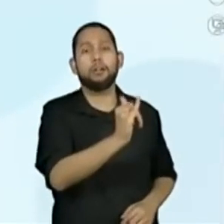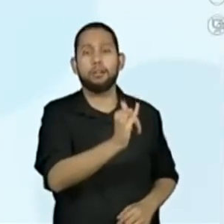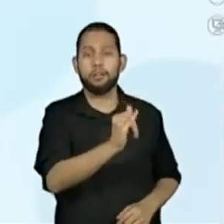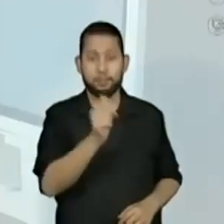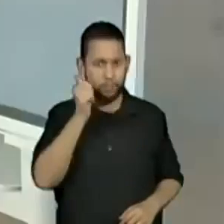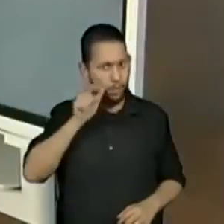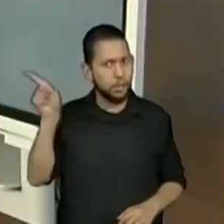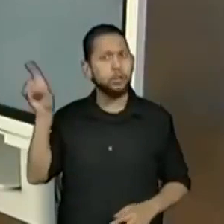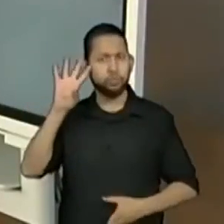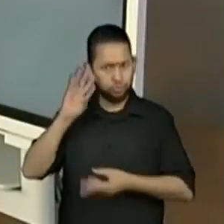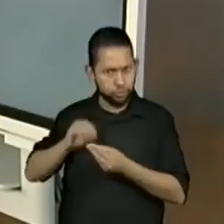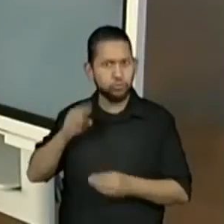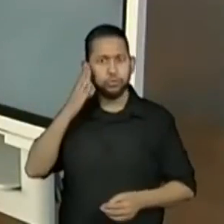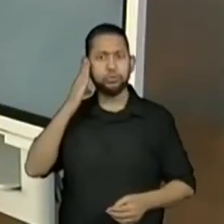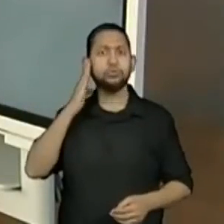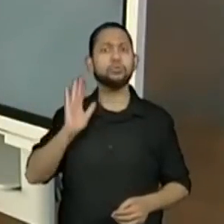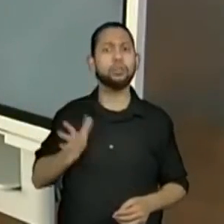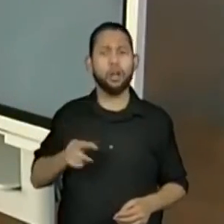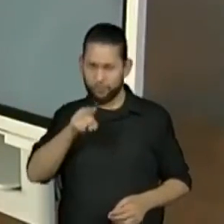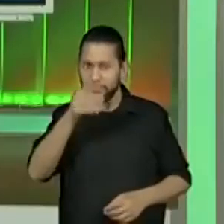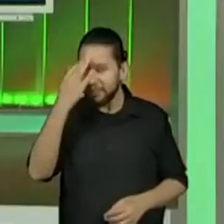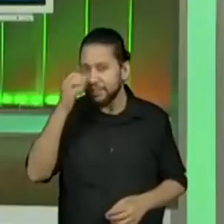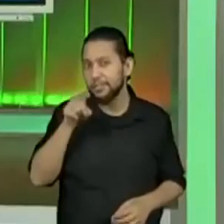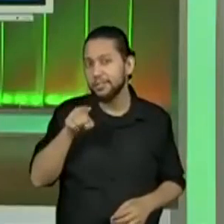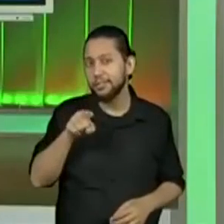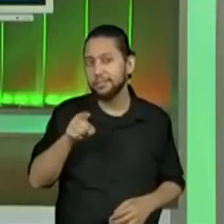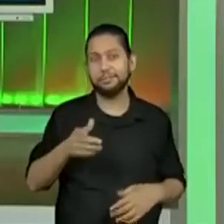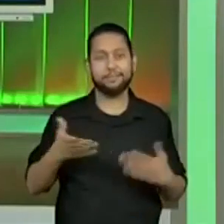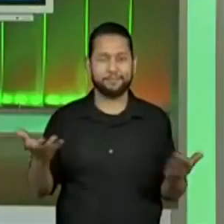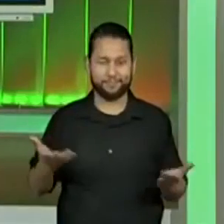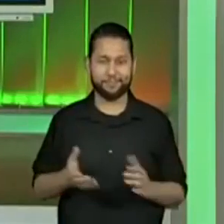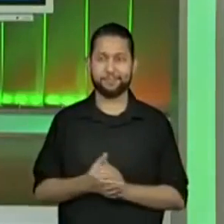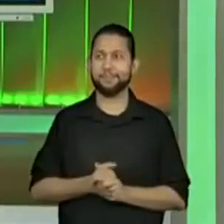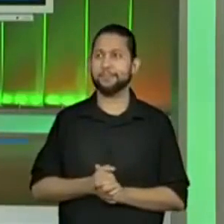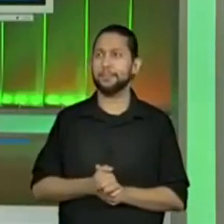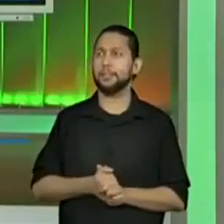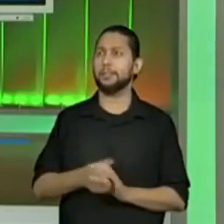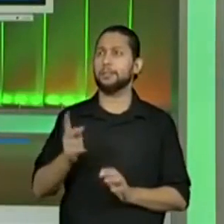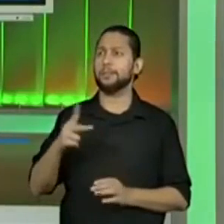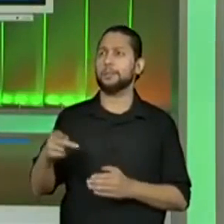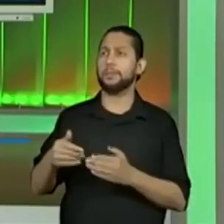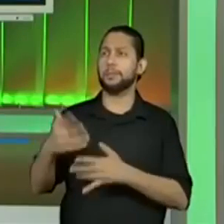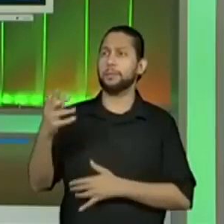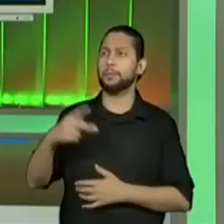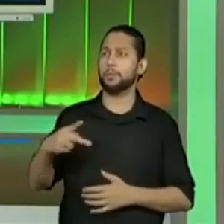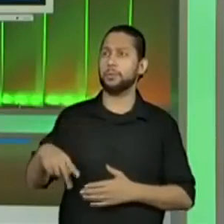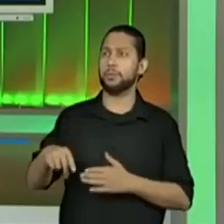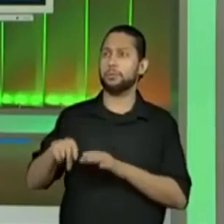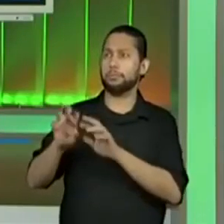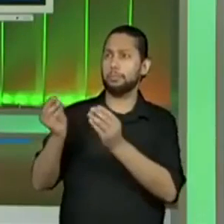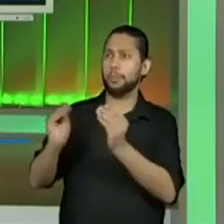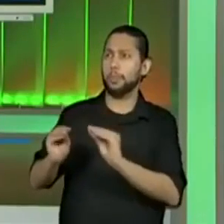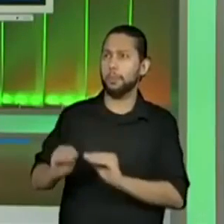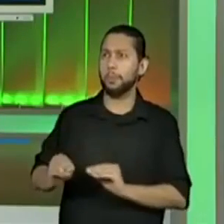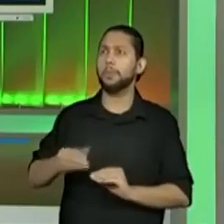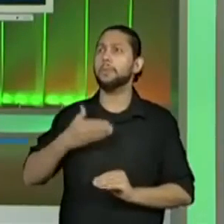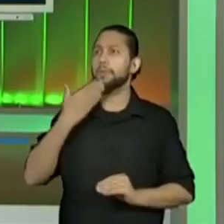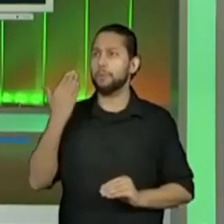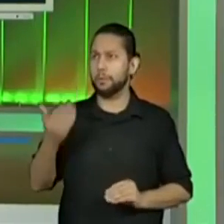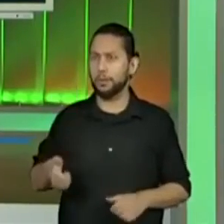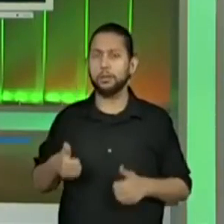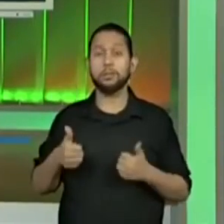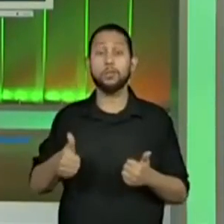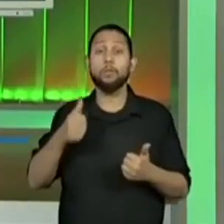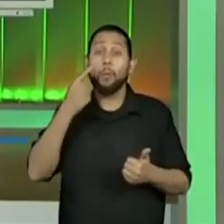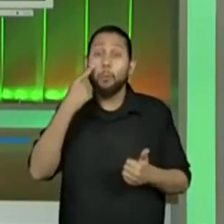Vamos pensar então comigo? Os professores estão escrevendo, que alguns alunos apontam que é fácil. Então,